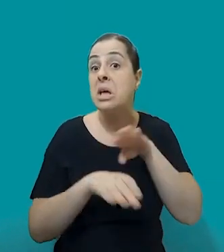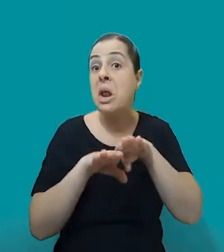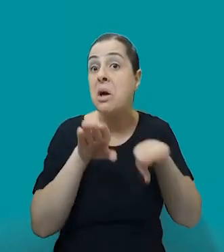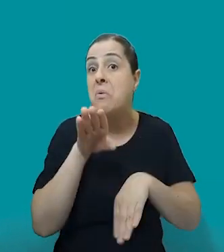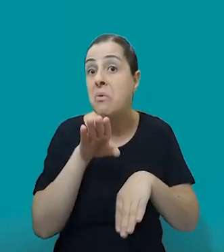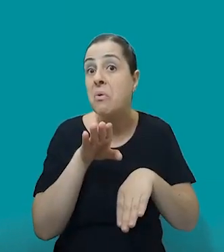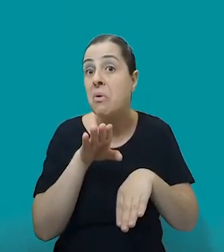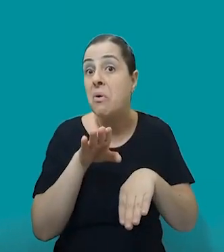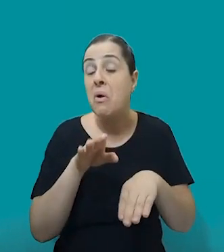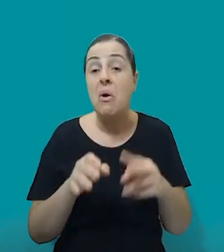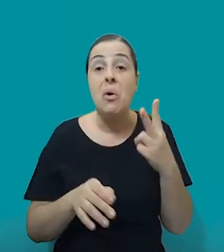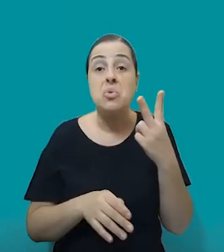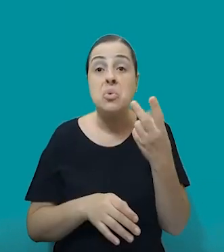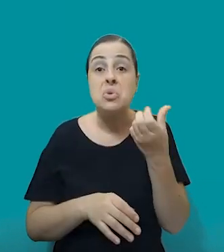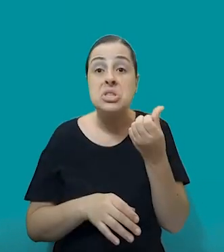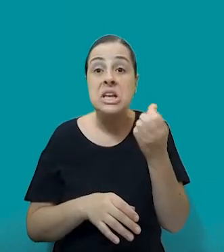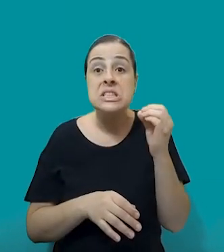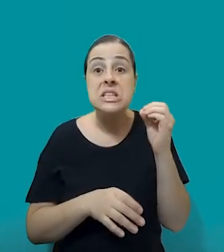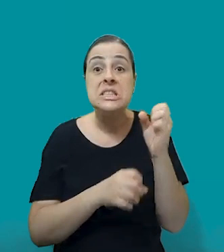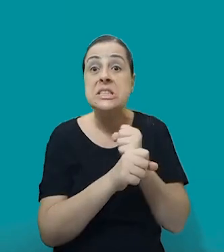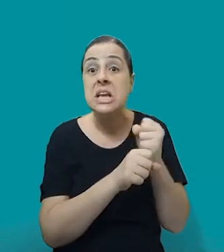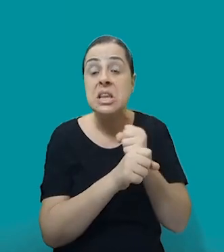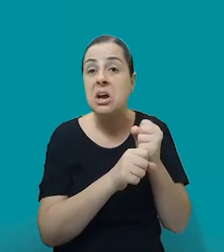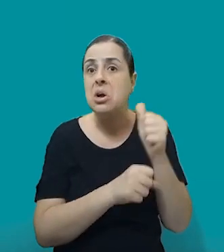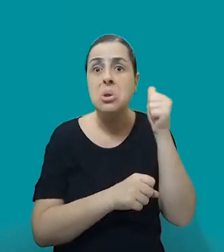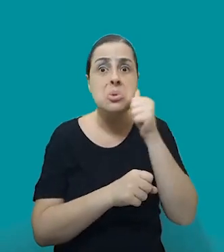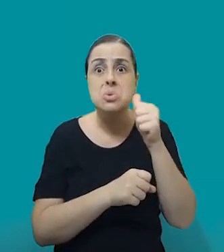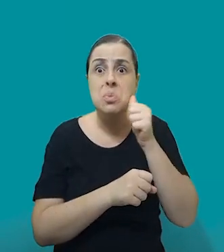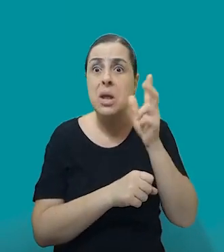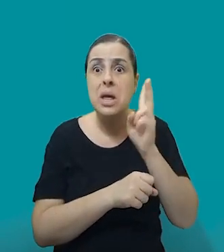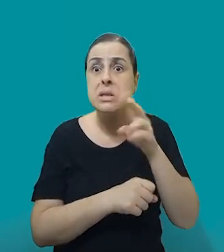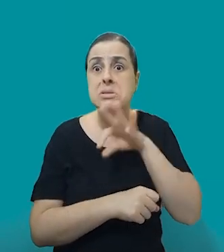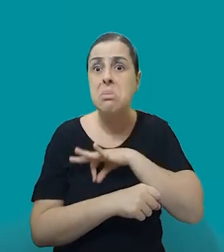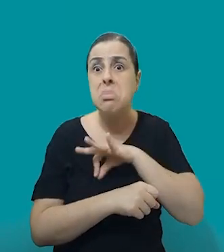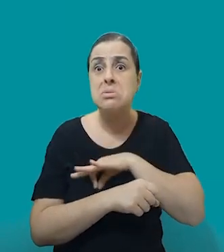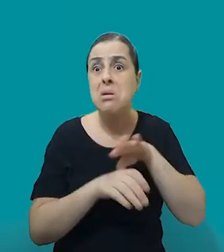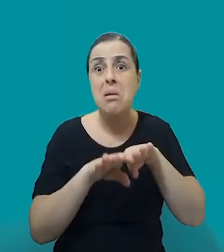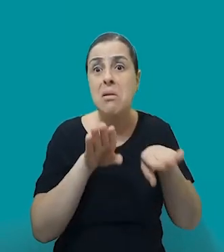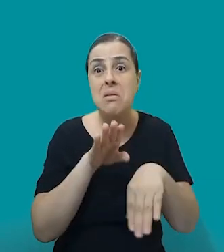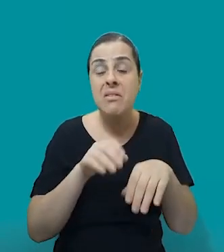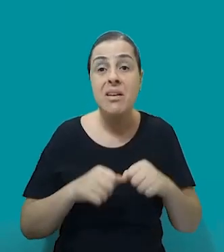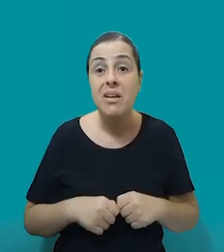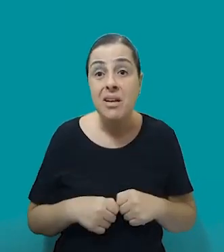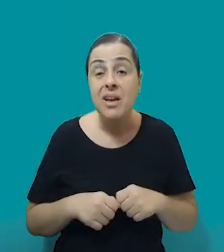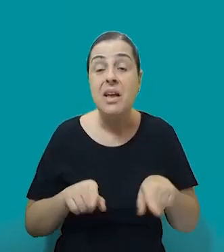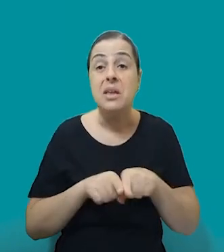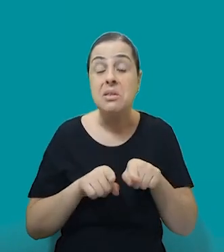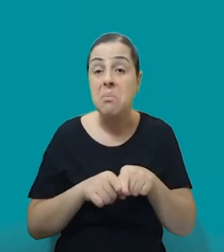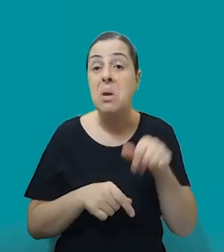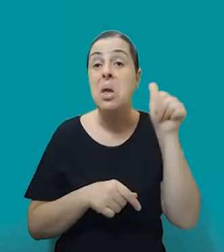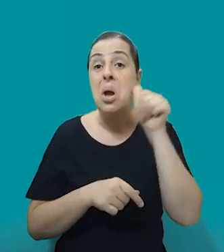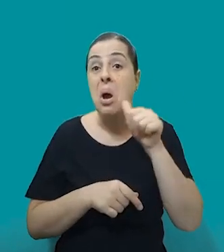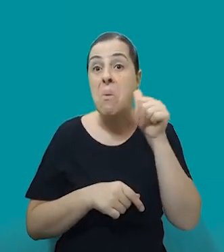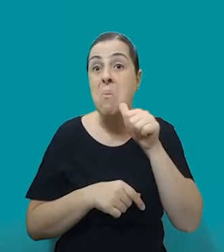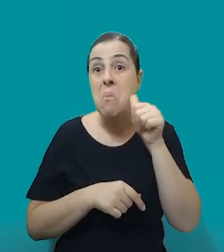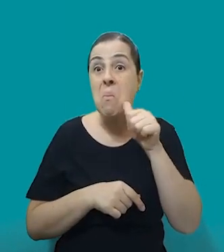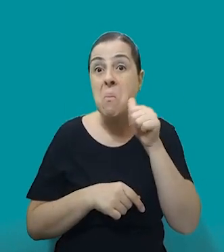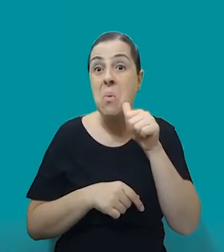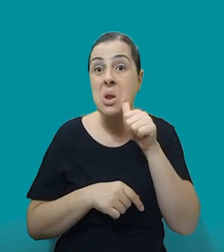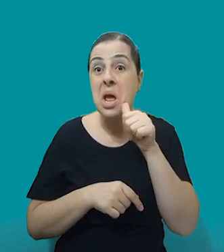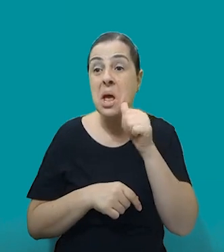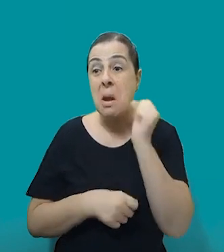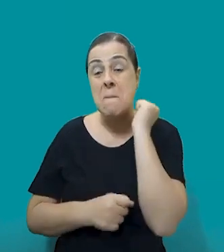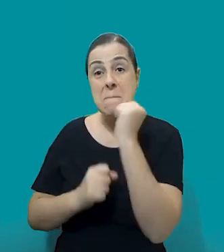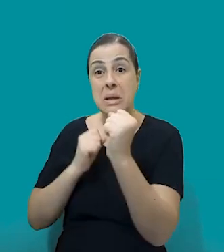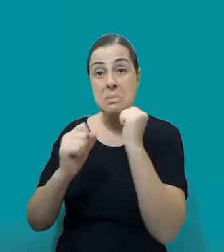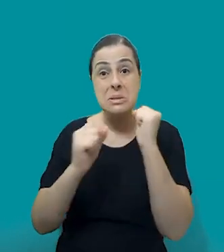que a gente para e pensa também, você acabou de trazer um dado da crescente do feminicídio ou da violência contra a mulher. Então, tá mudando, mudando pra